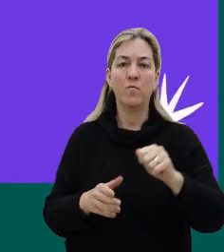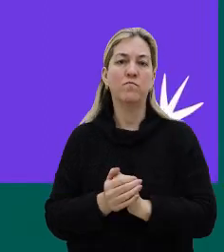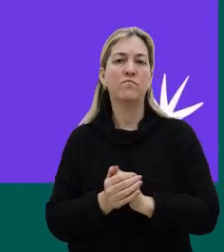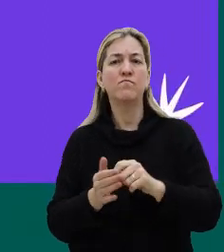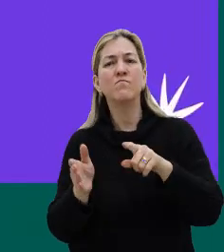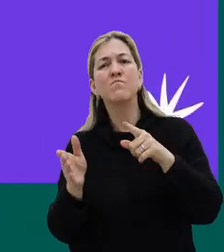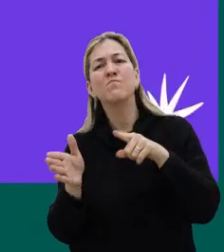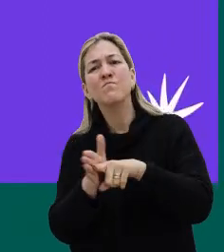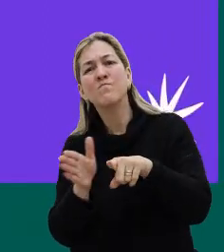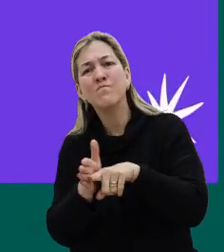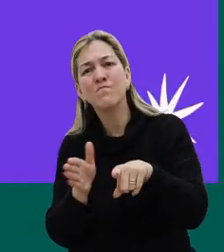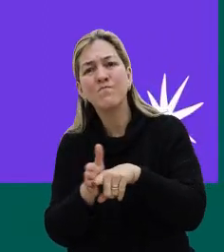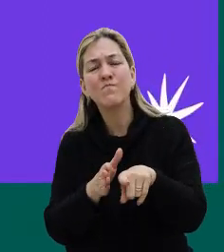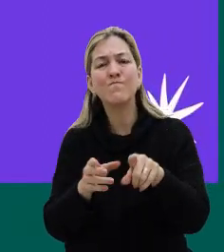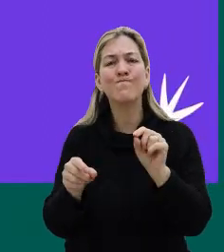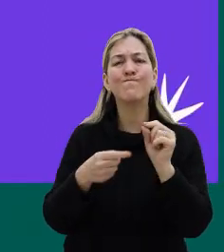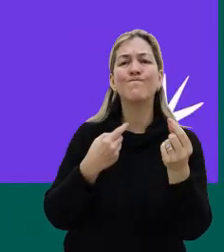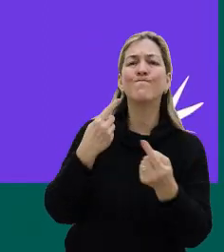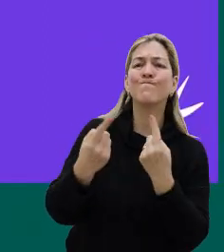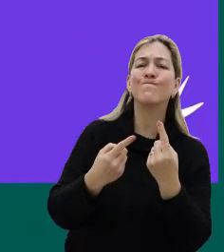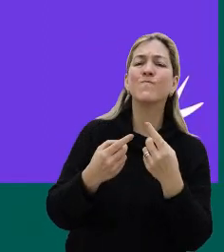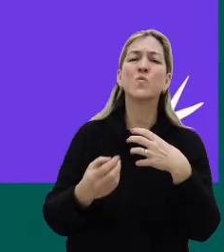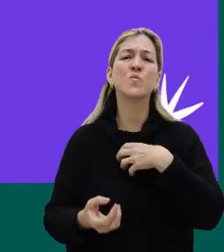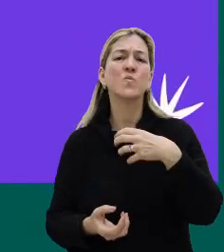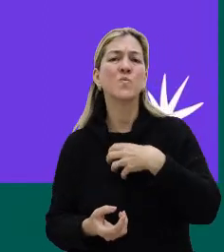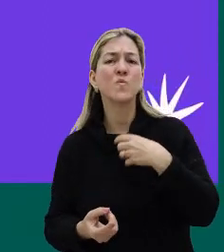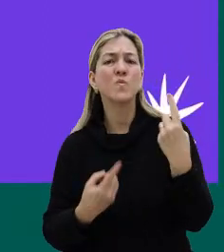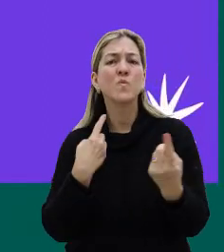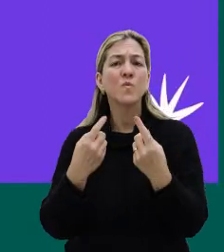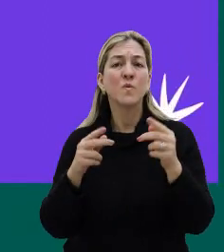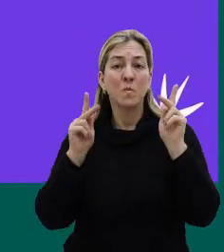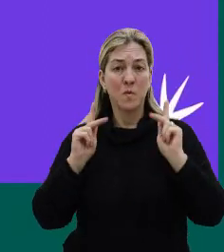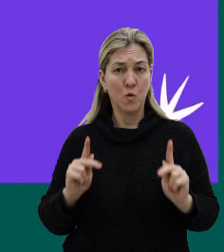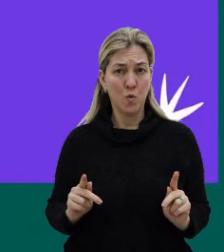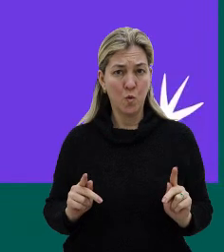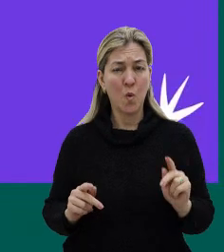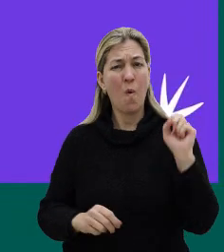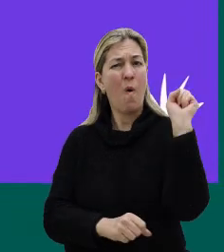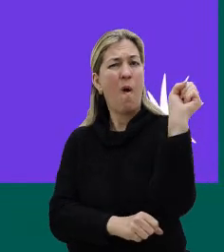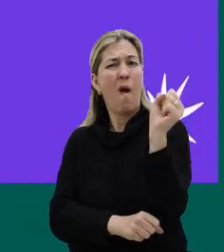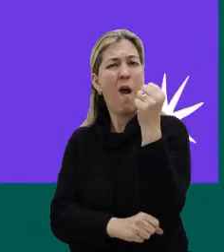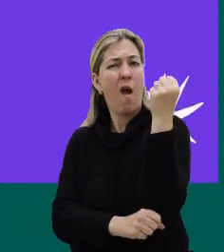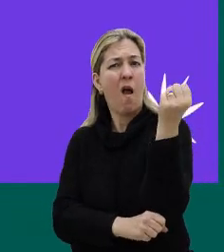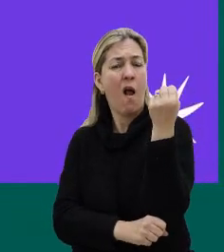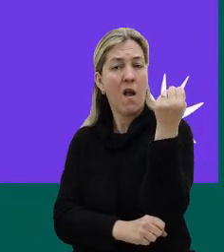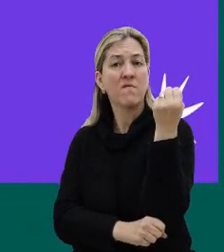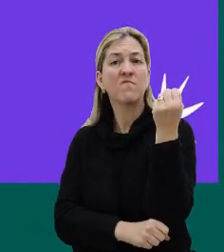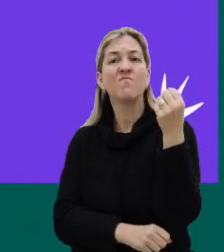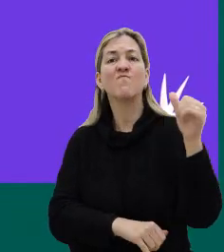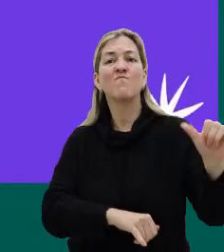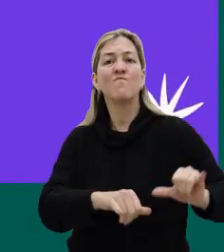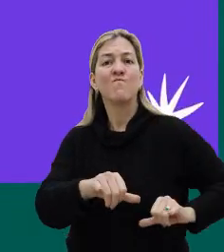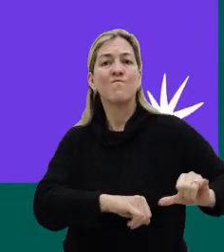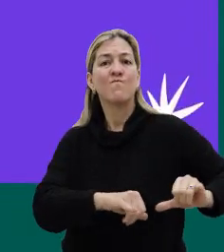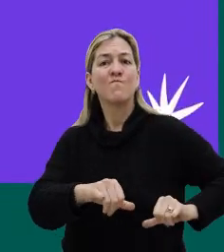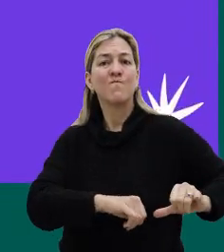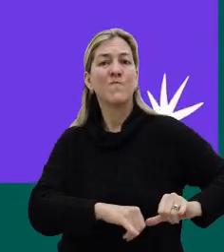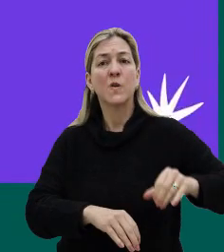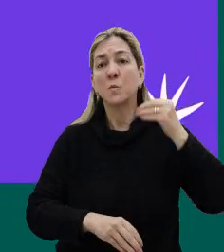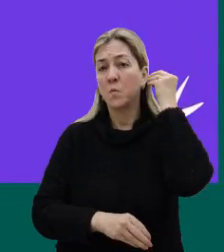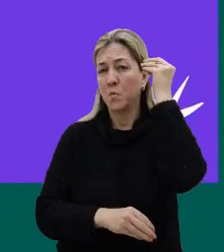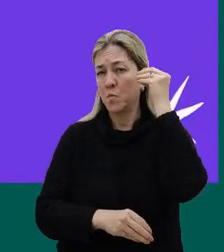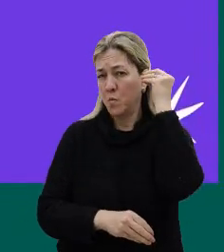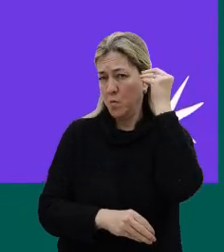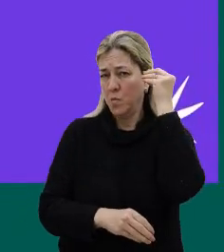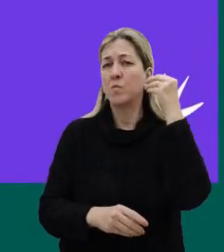um jeito de que algumas pessoas em grave sofrimento psíquico vêm sendo tratadas e